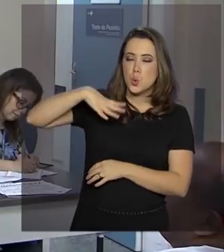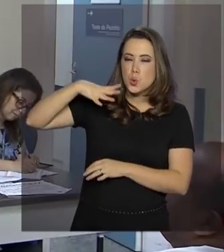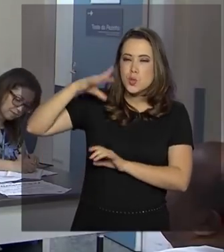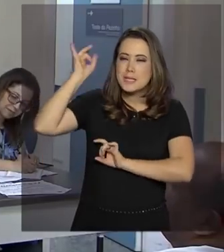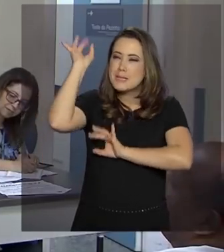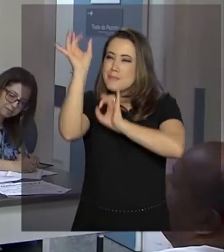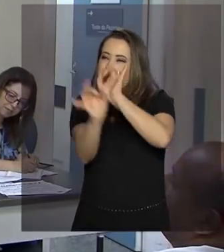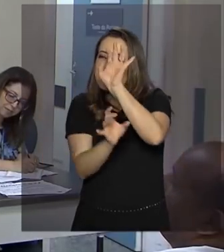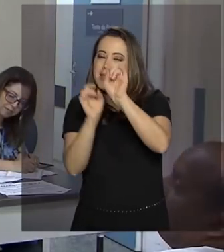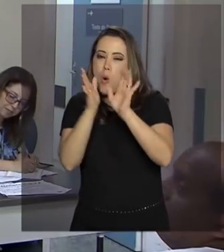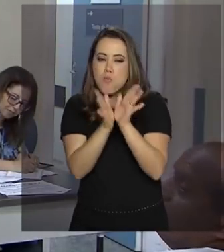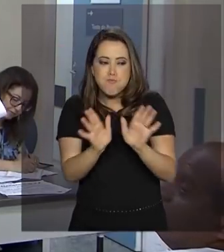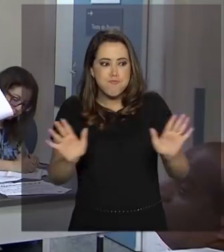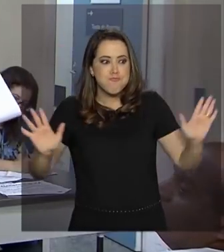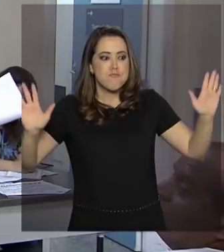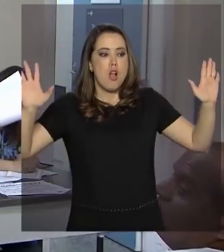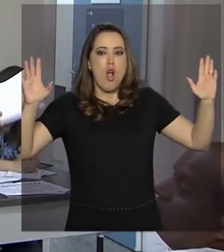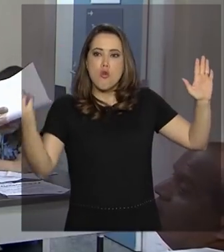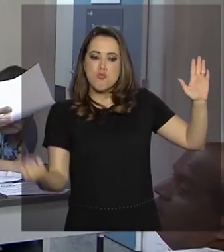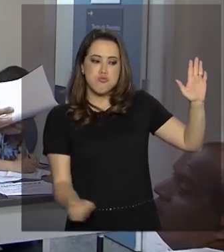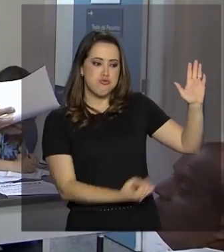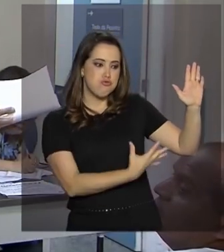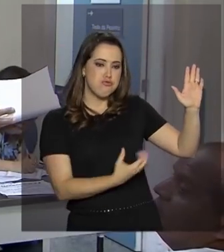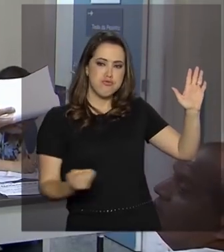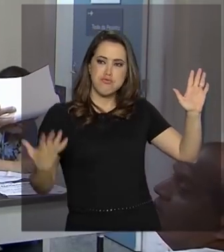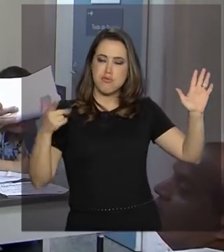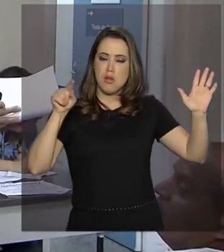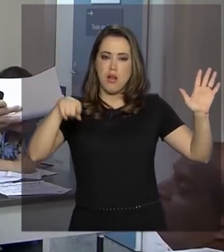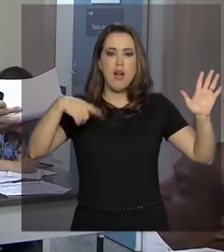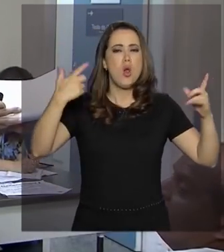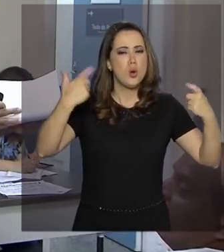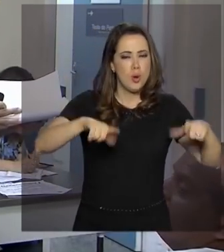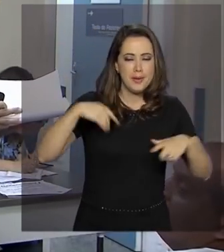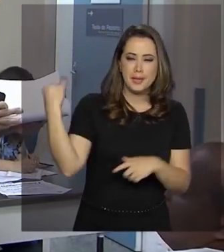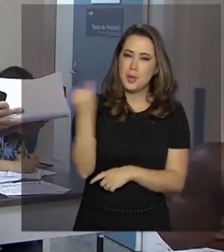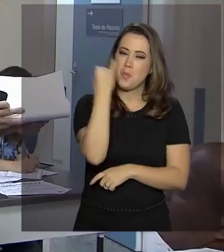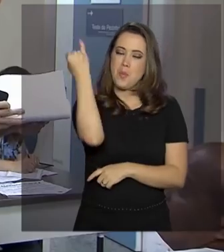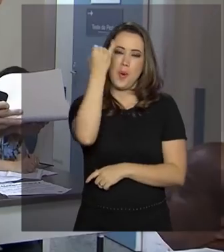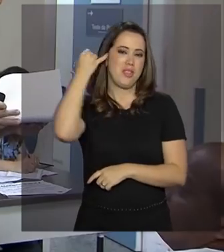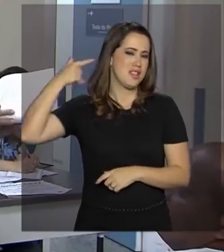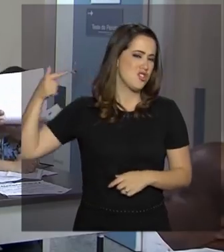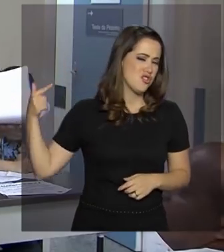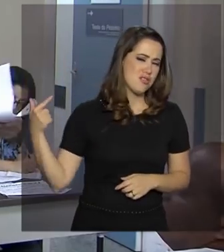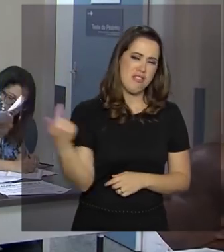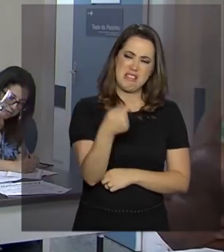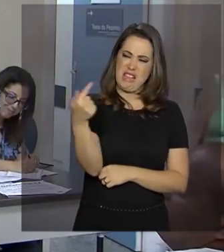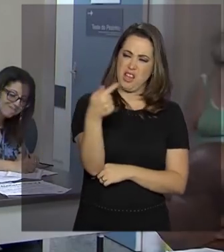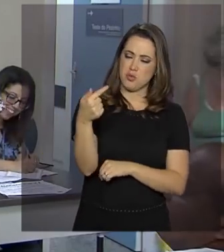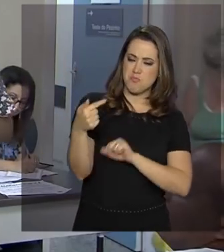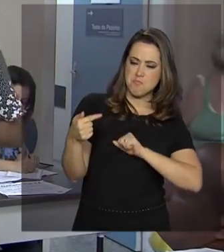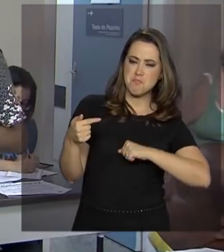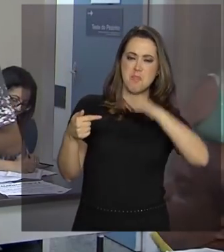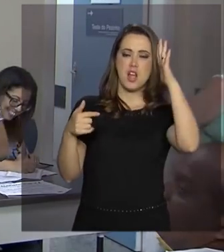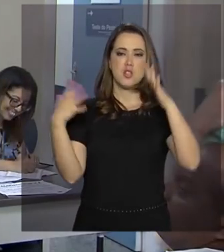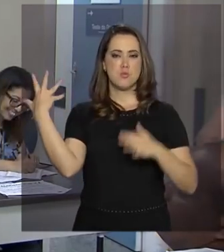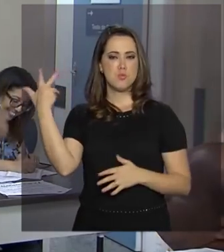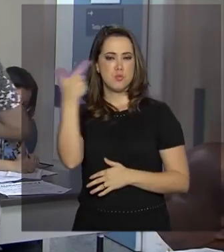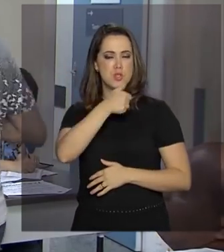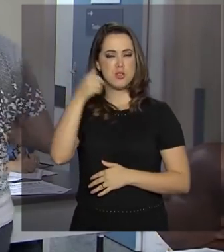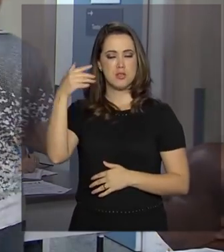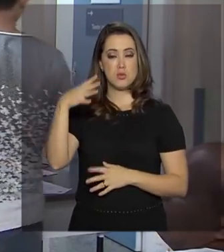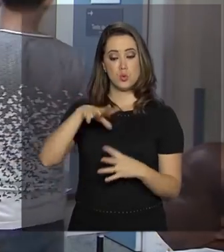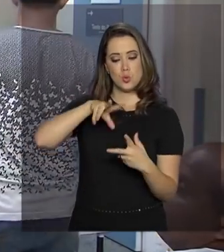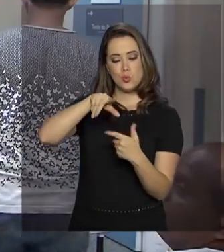para o Cristo Redentor. E o local não foi escolhido à toa. Uma das sete maravilhas modernas do mundo, cartão postal do Brasil,